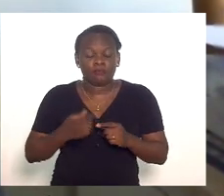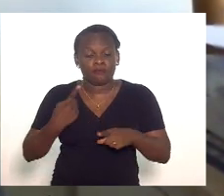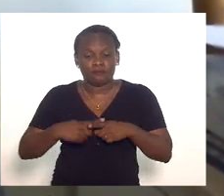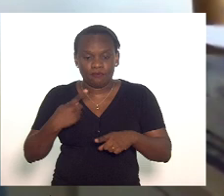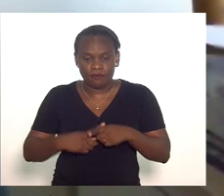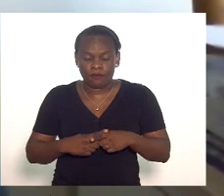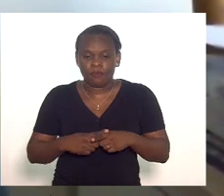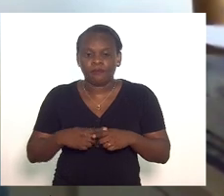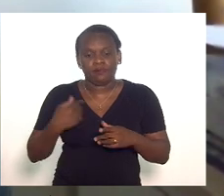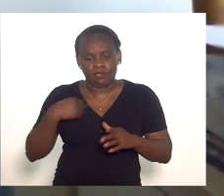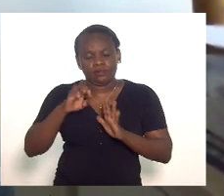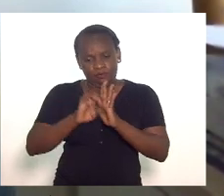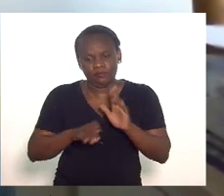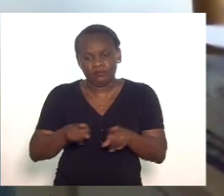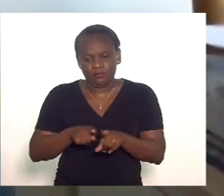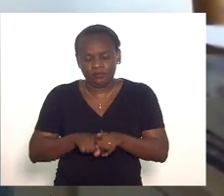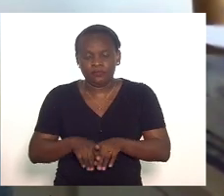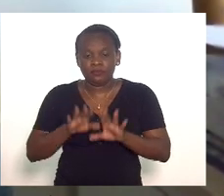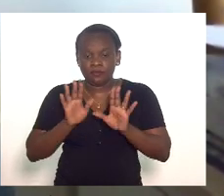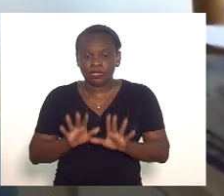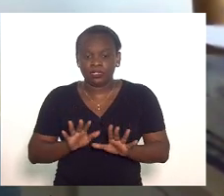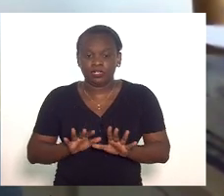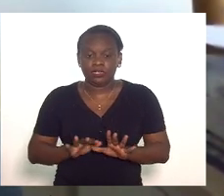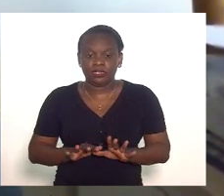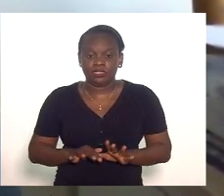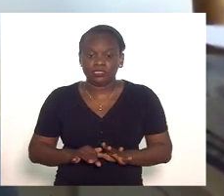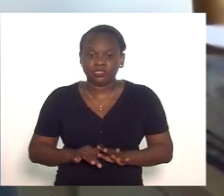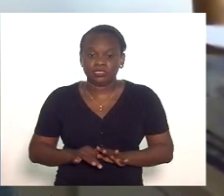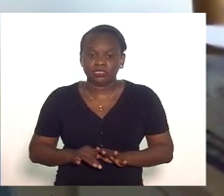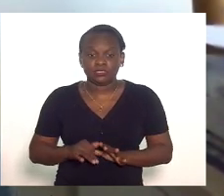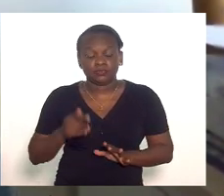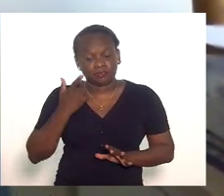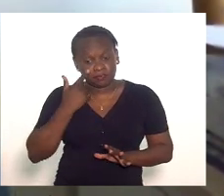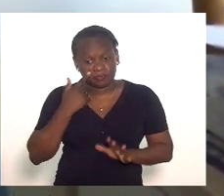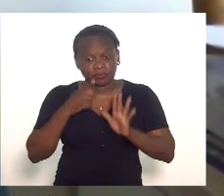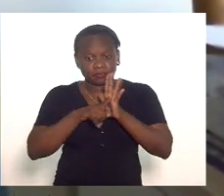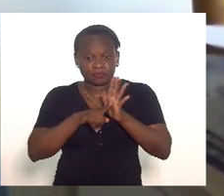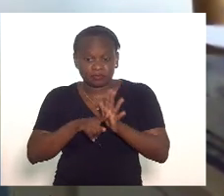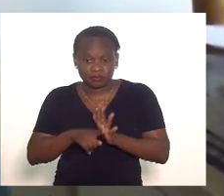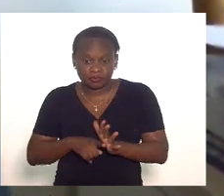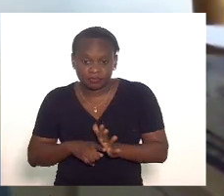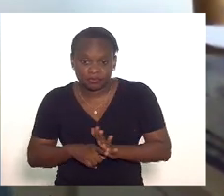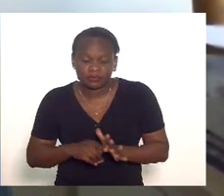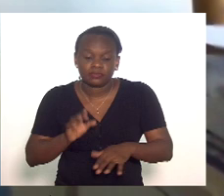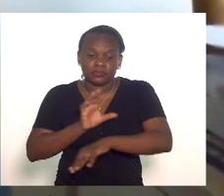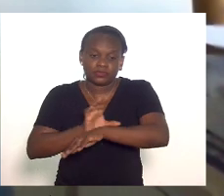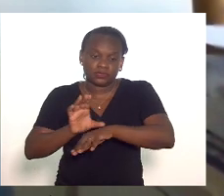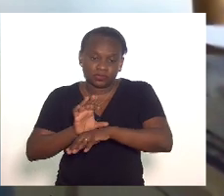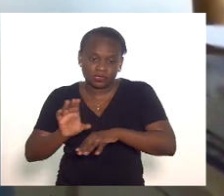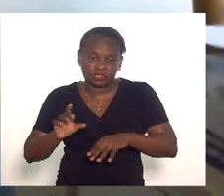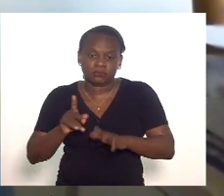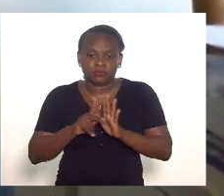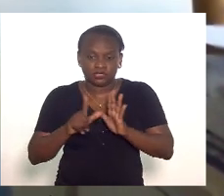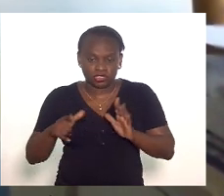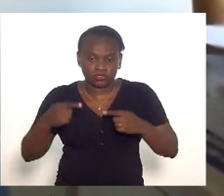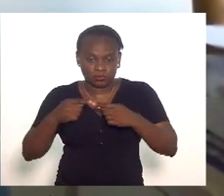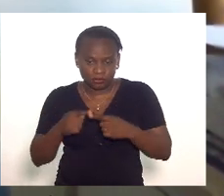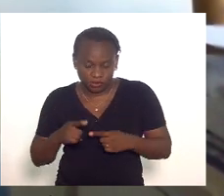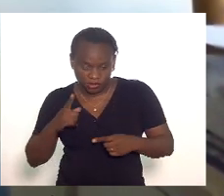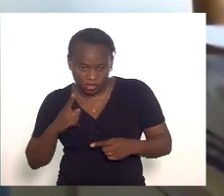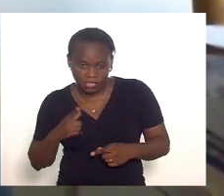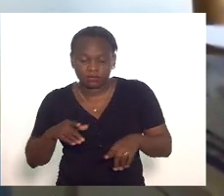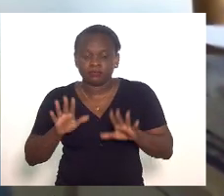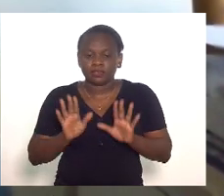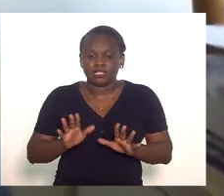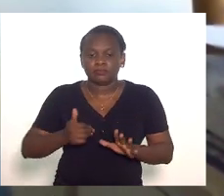porque eu os emendei mas verifico a constitucionalidade do projeto mas